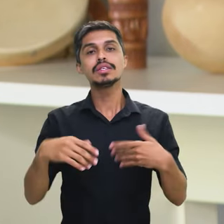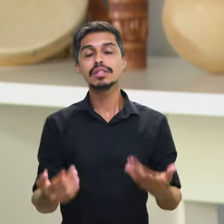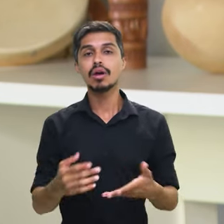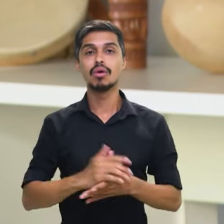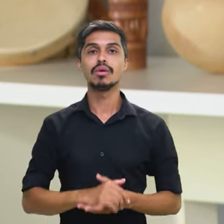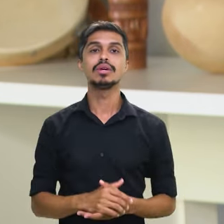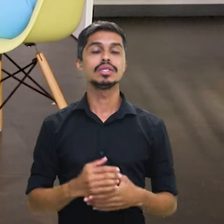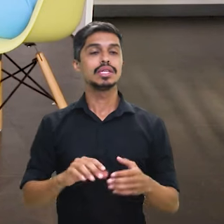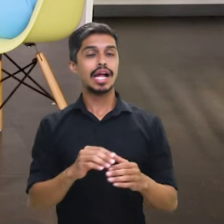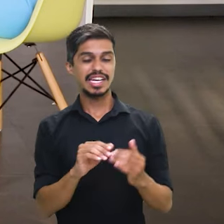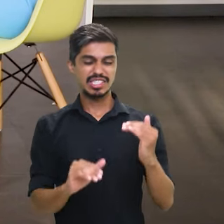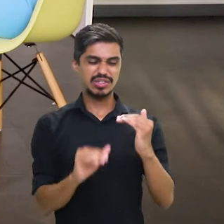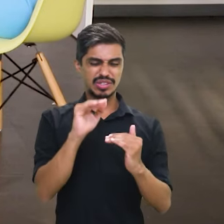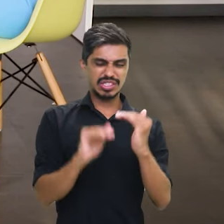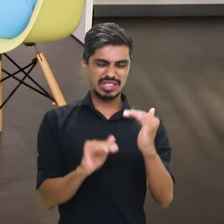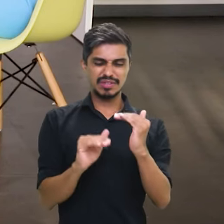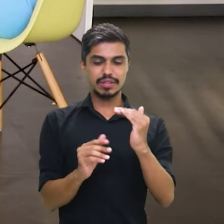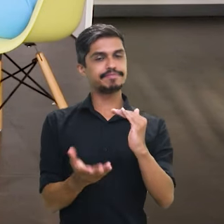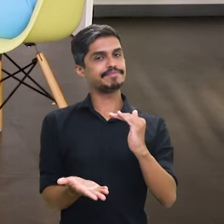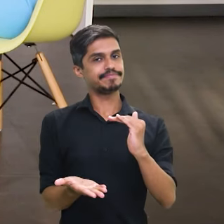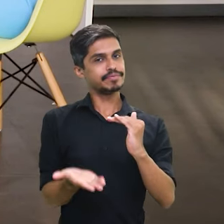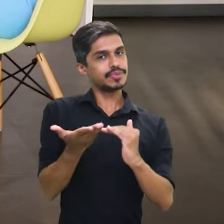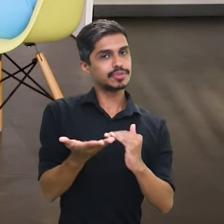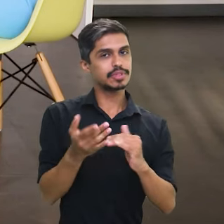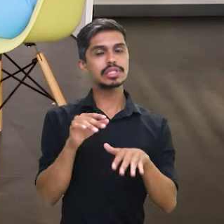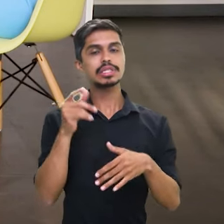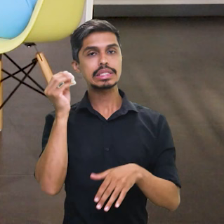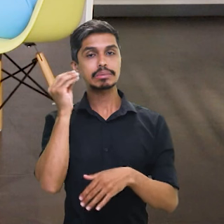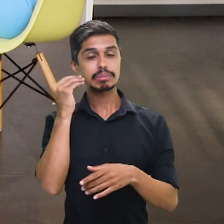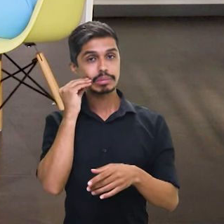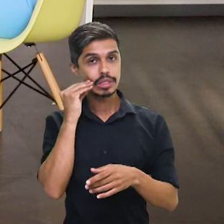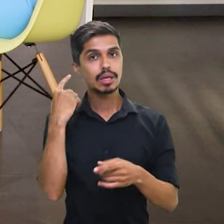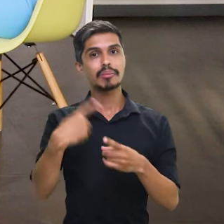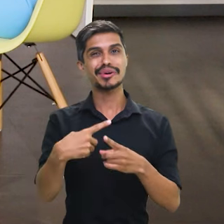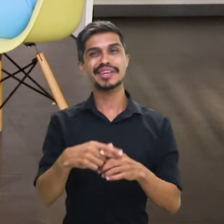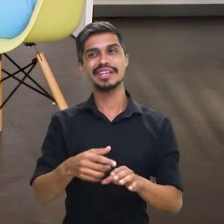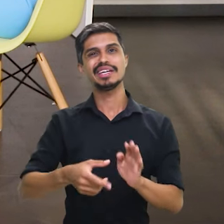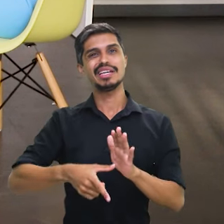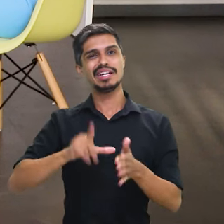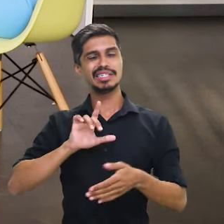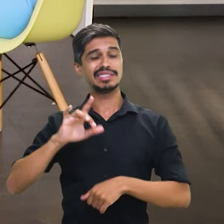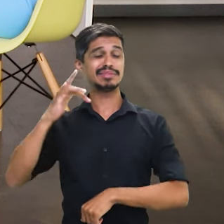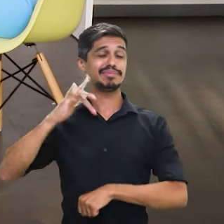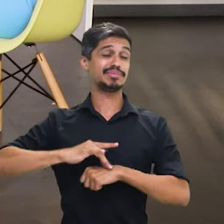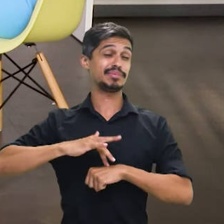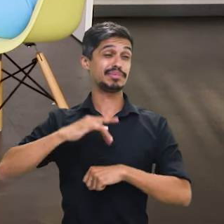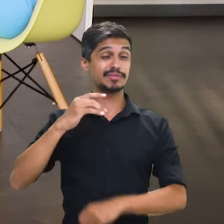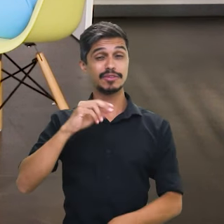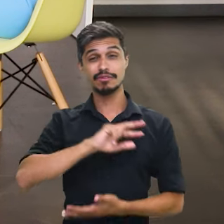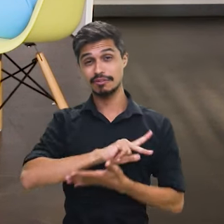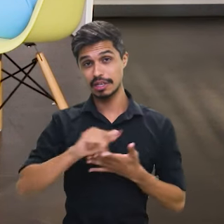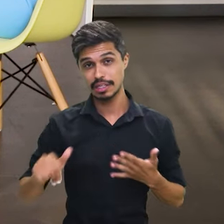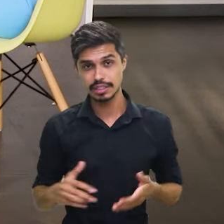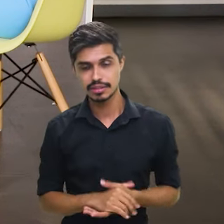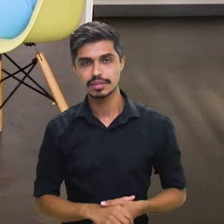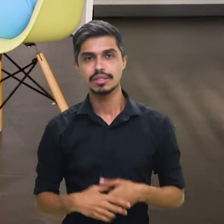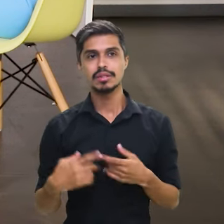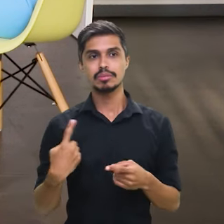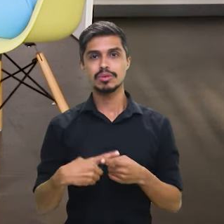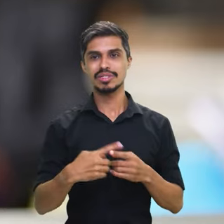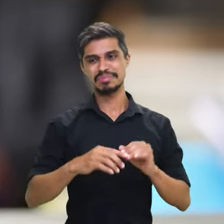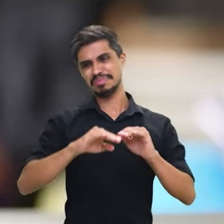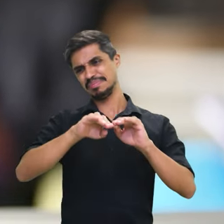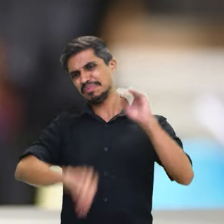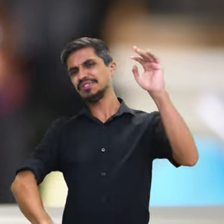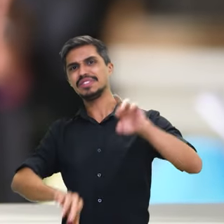e, ao mesmo tempo, para diminuir as diferenças no Brasil, que são absurdas. Elas são, assim, diferenças do